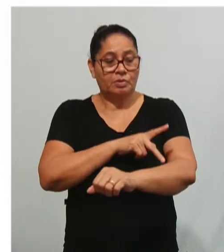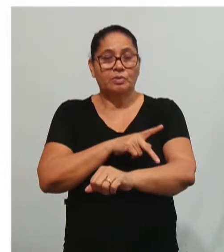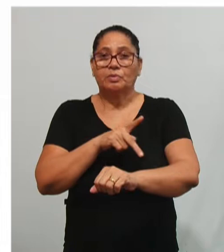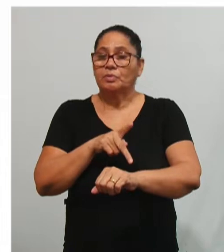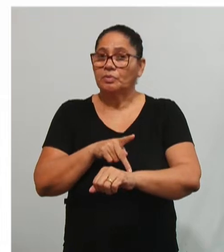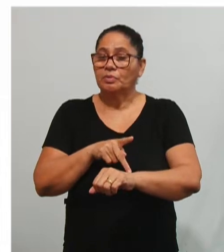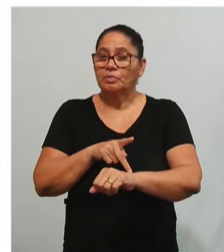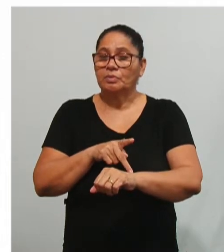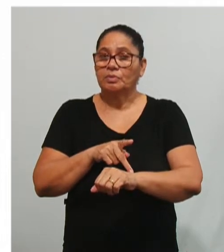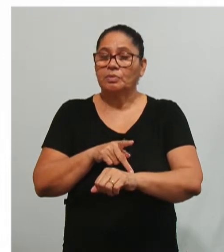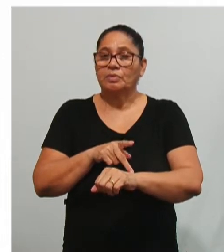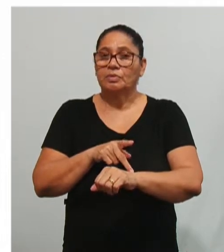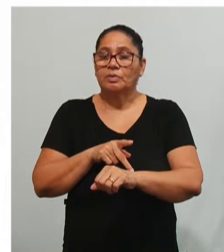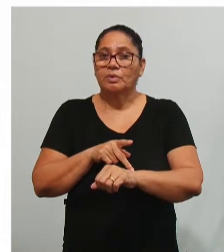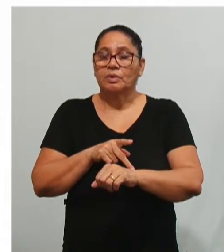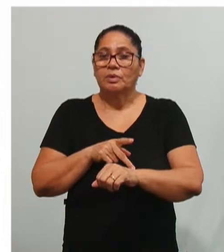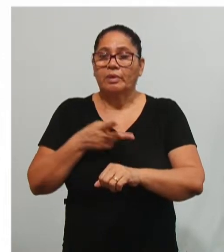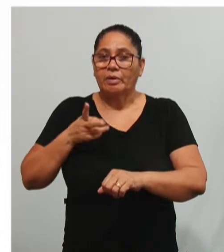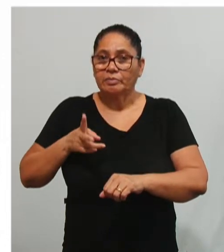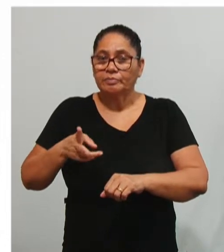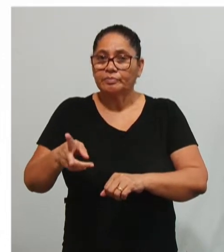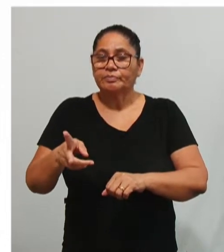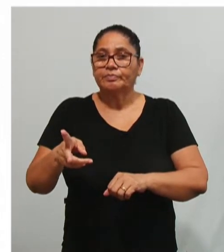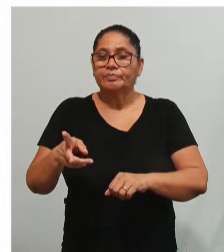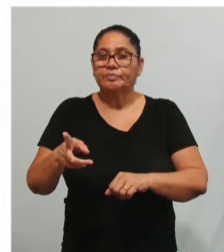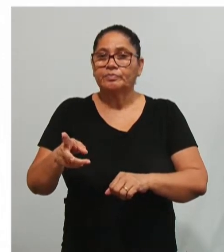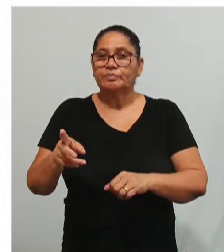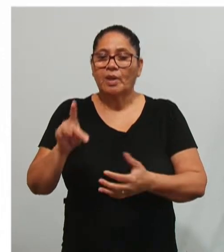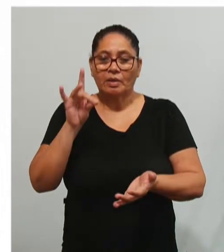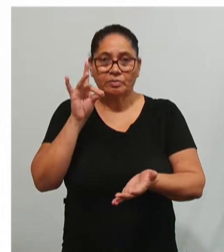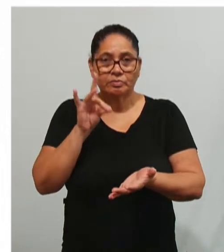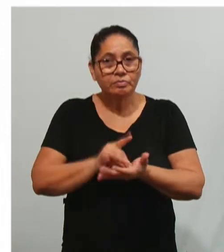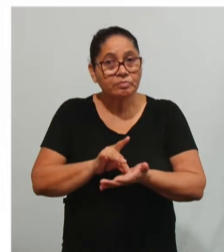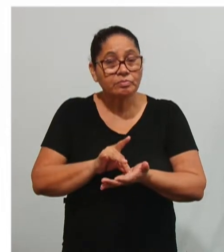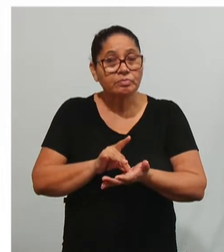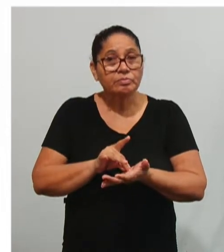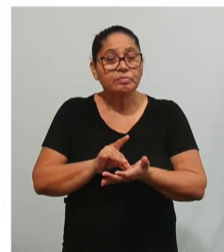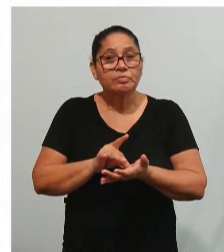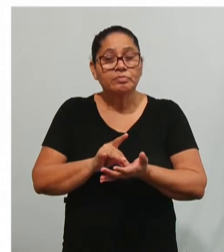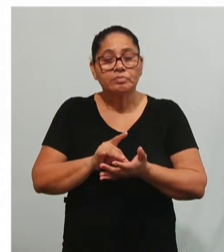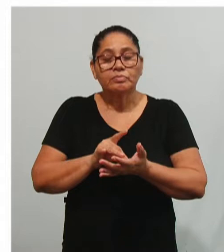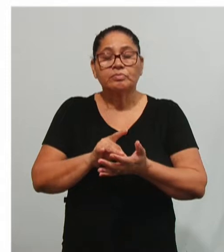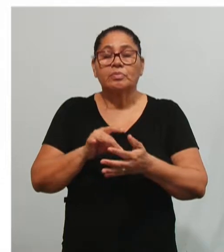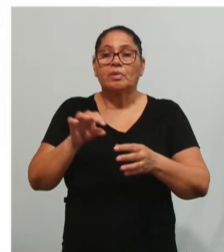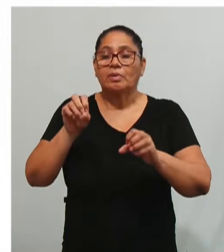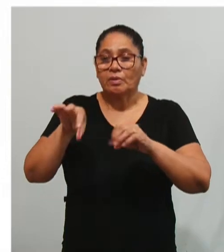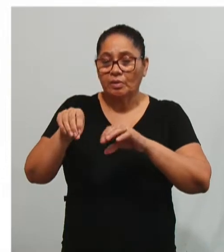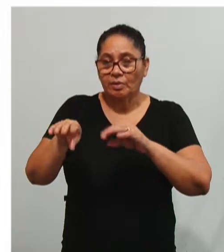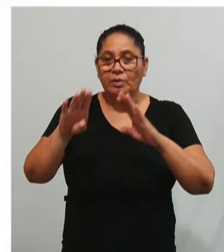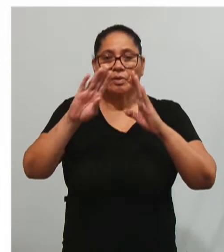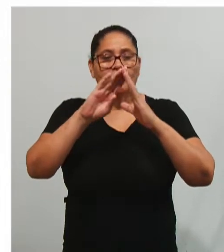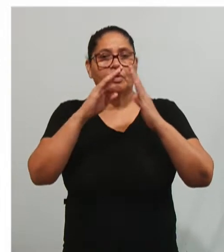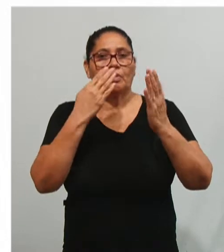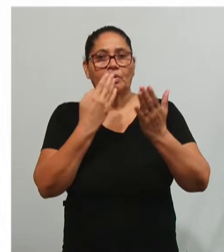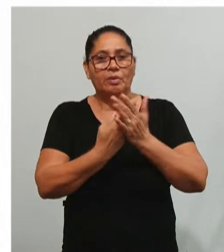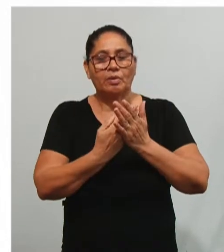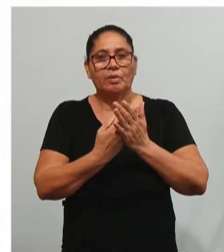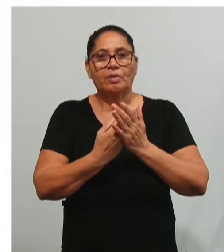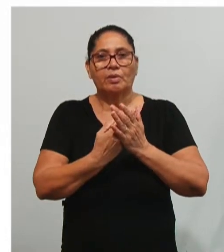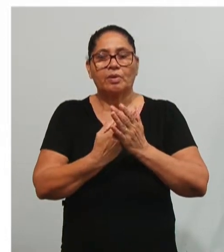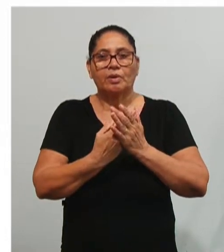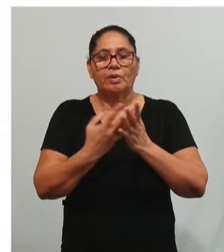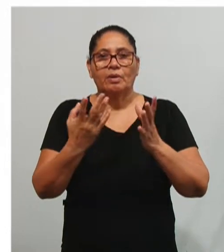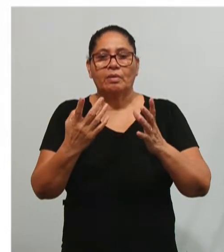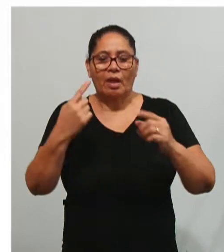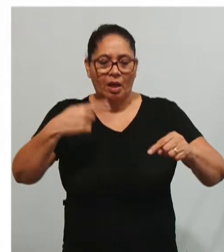E, consequentemente, com a realização dos fins educacionais, na escola, pois revela um caráter